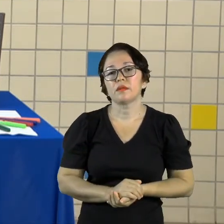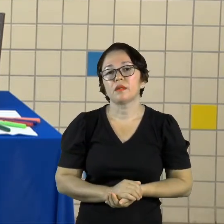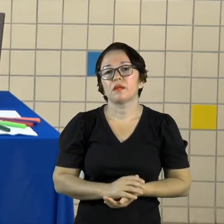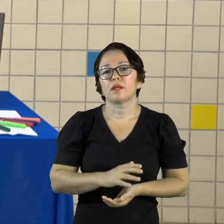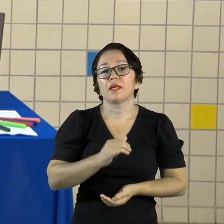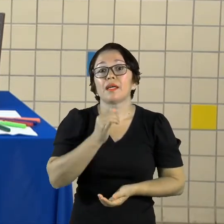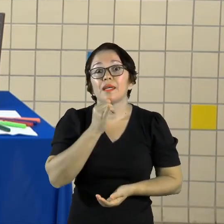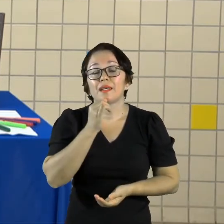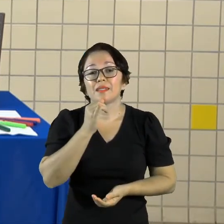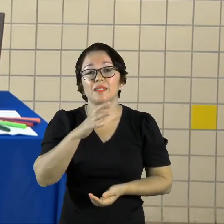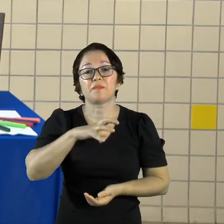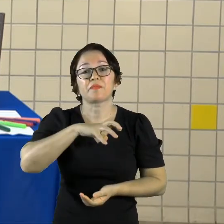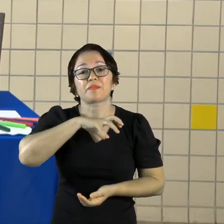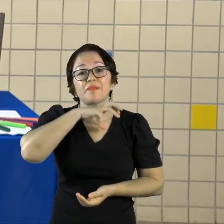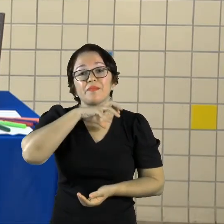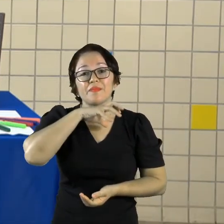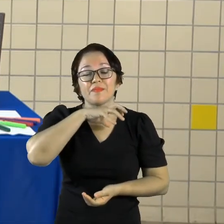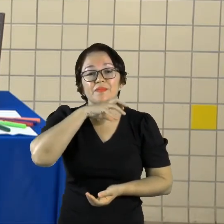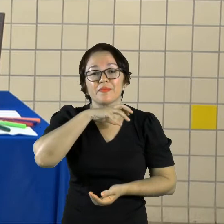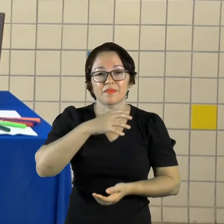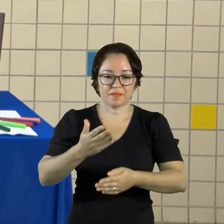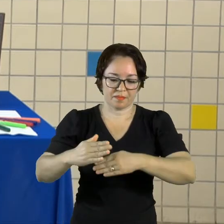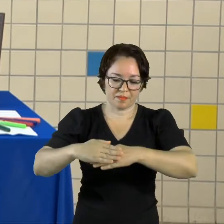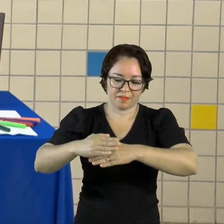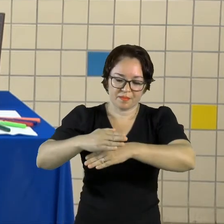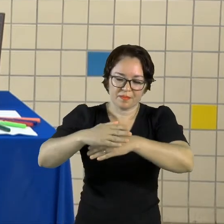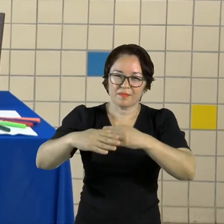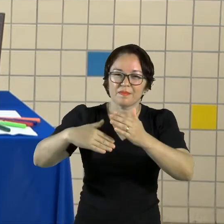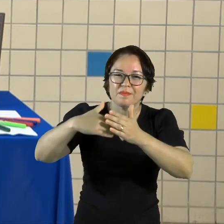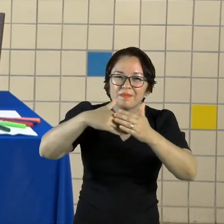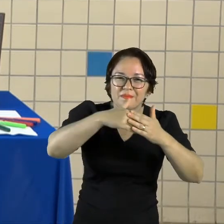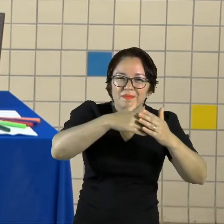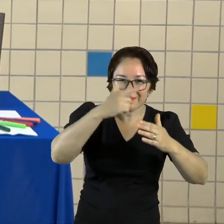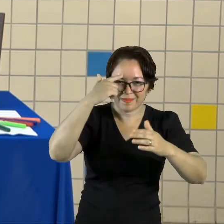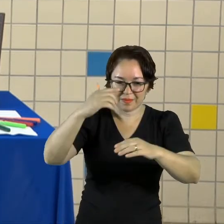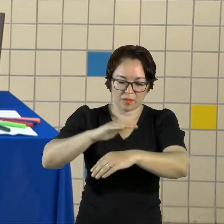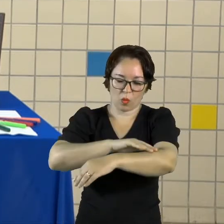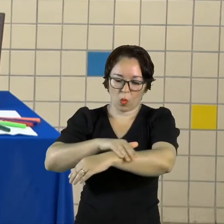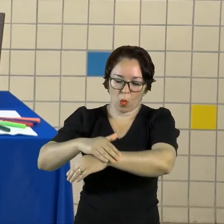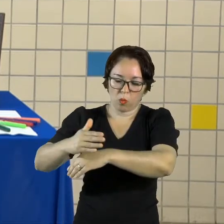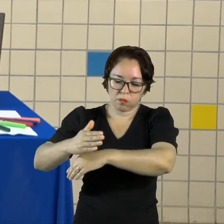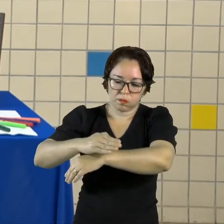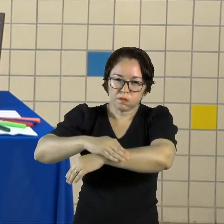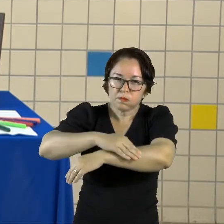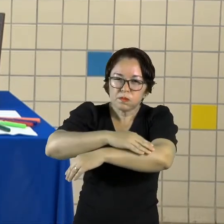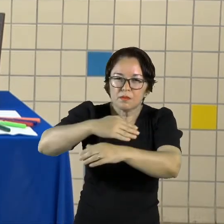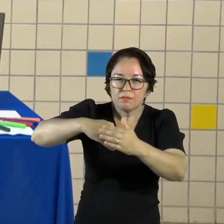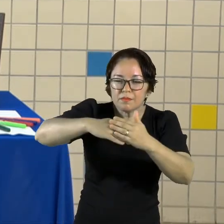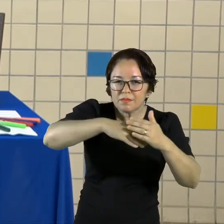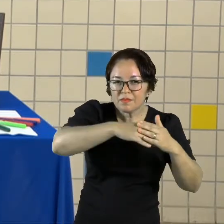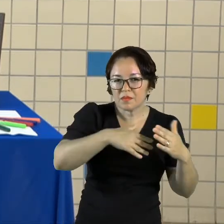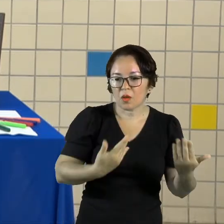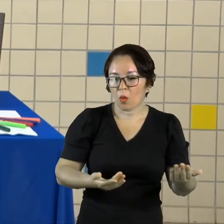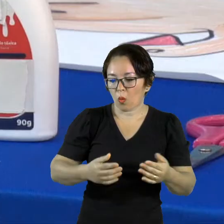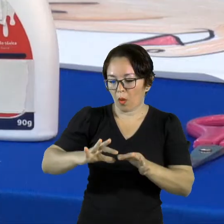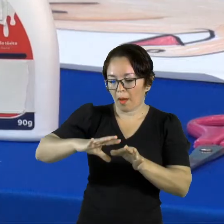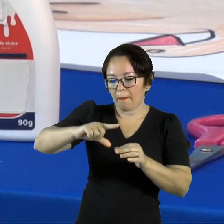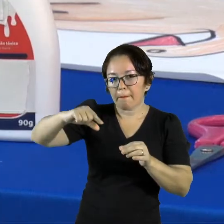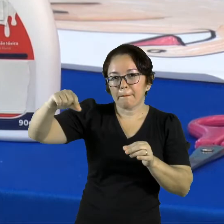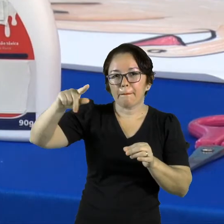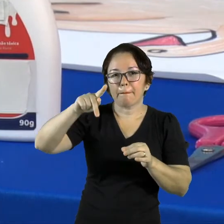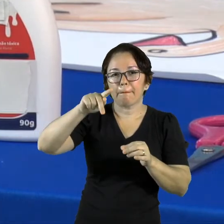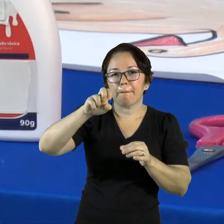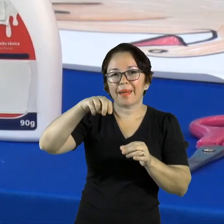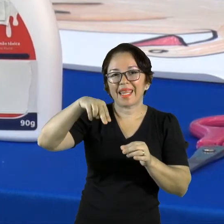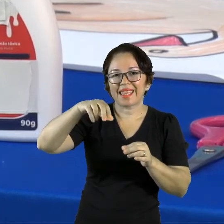escama Que tem pelo Ou que tem penas Deixe ela falar do jeitinho dela